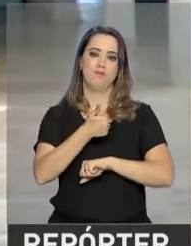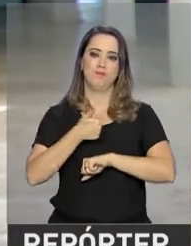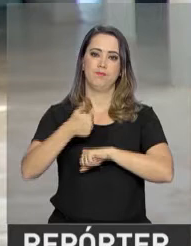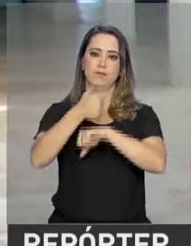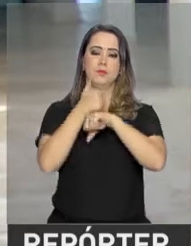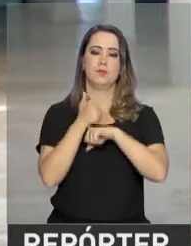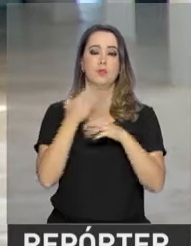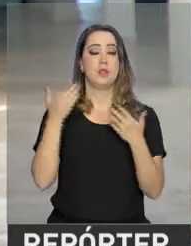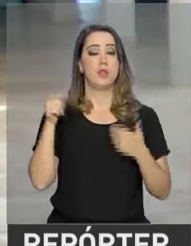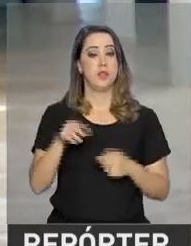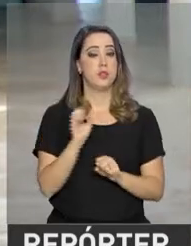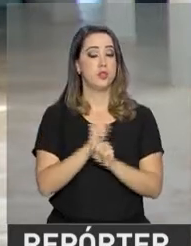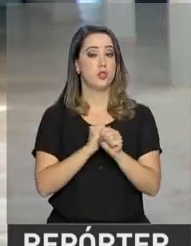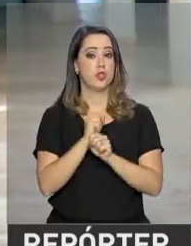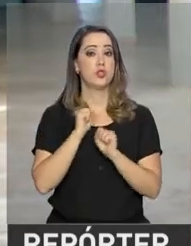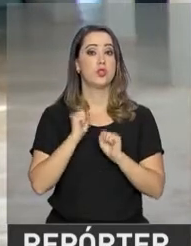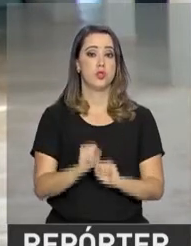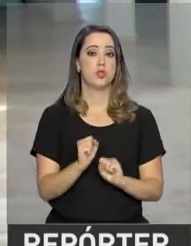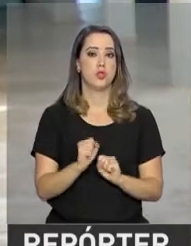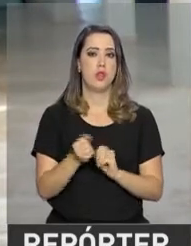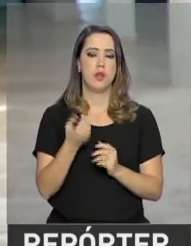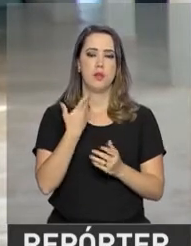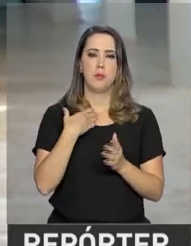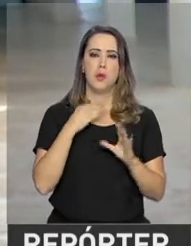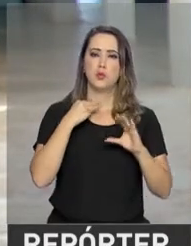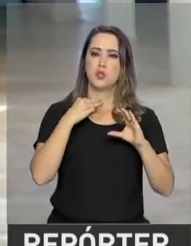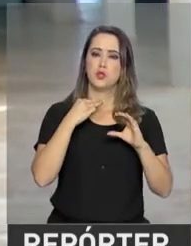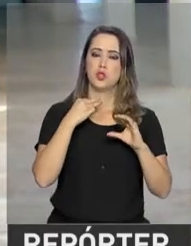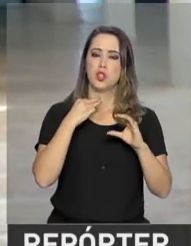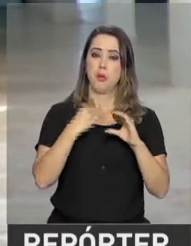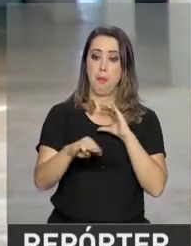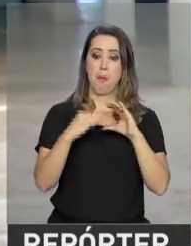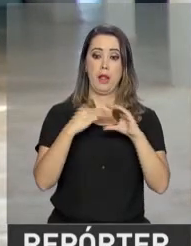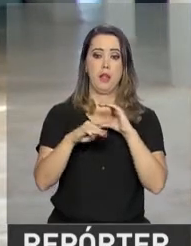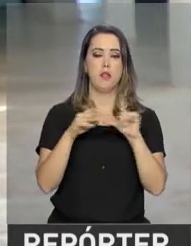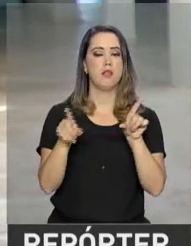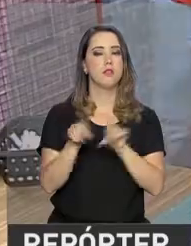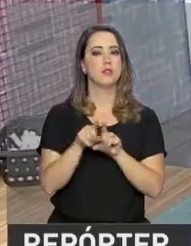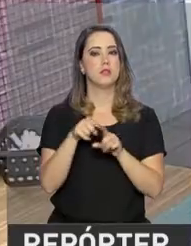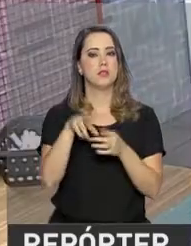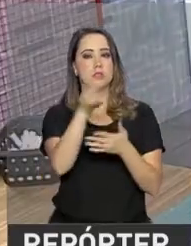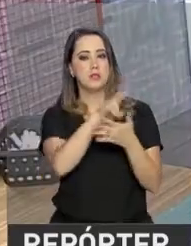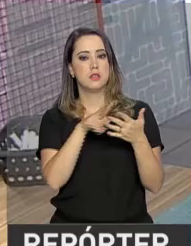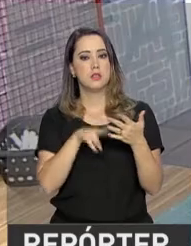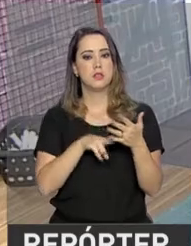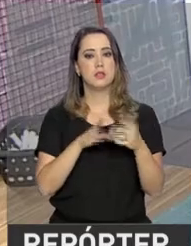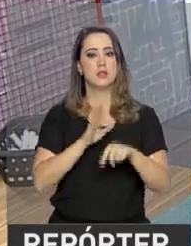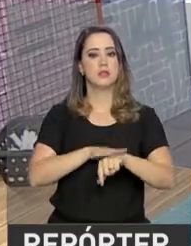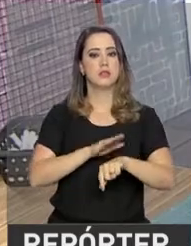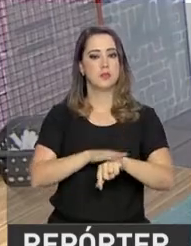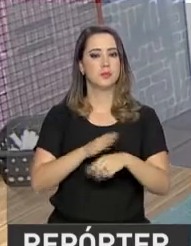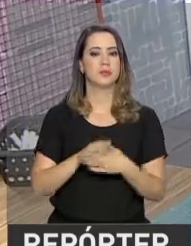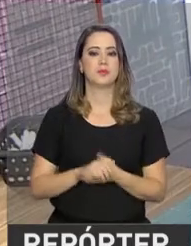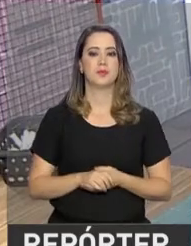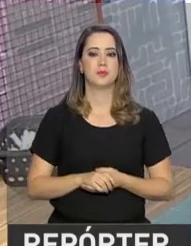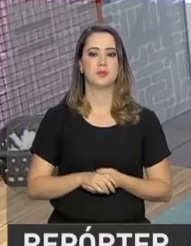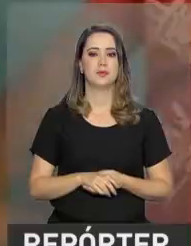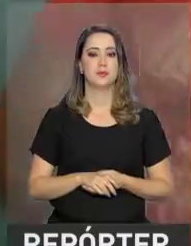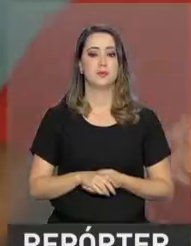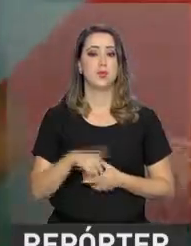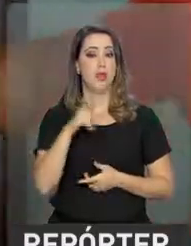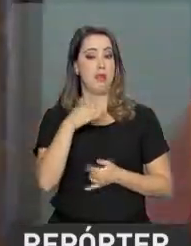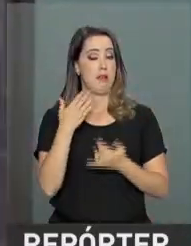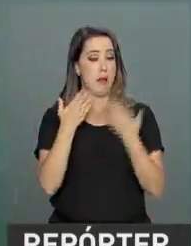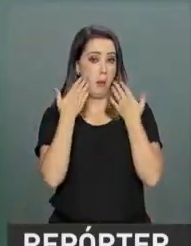ano é a interação. Os estudantes vão poder mandar mensagens que serão lidas durante o programa. Não falei? Olha o tamanho desse quarto!